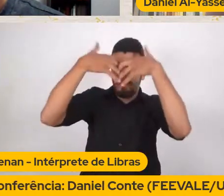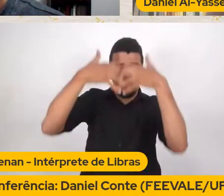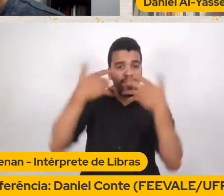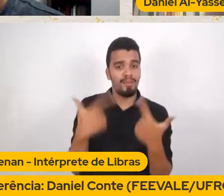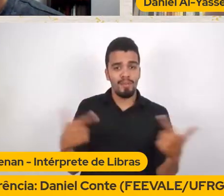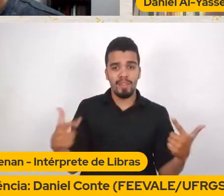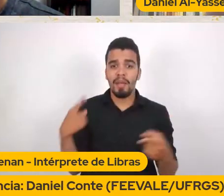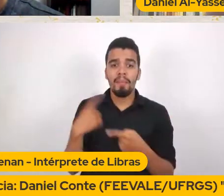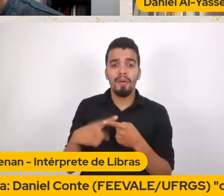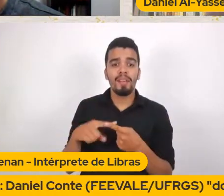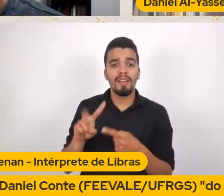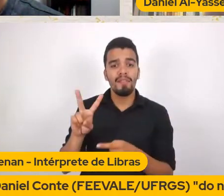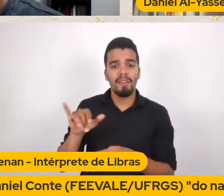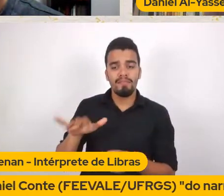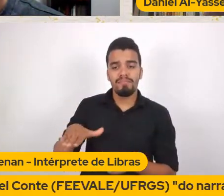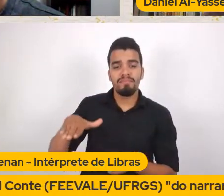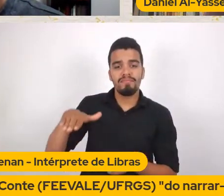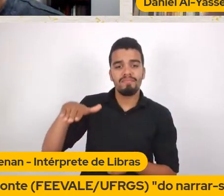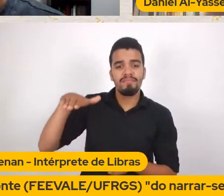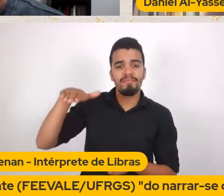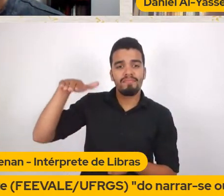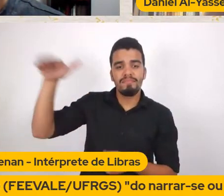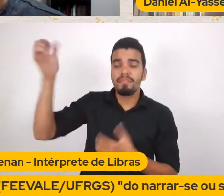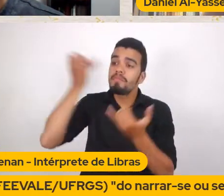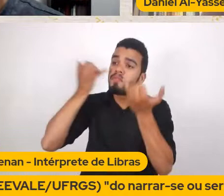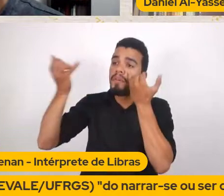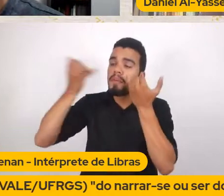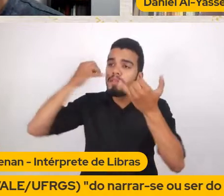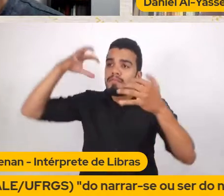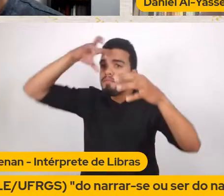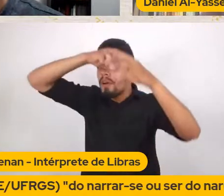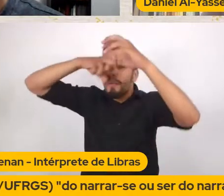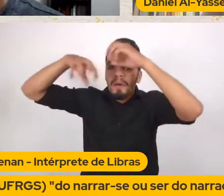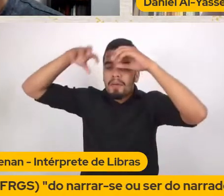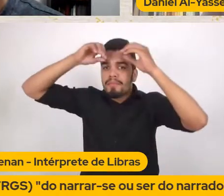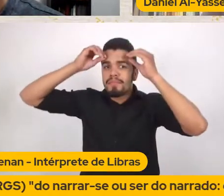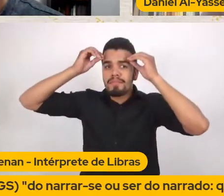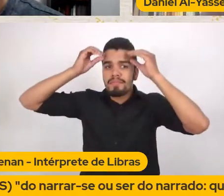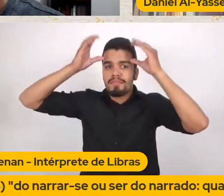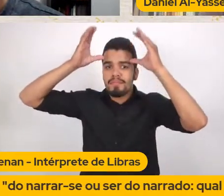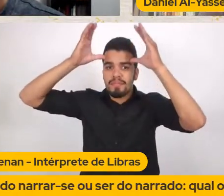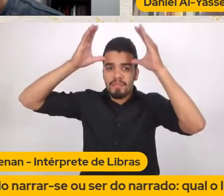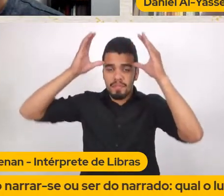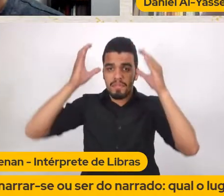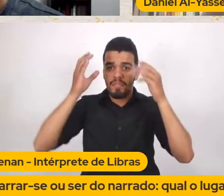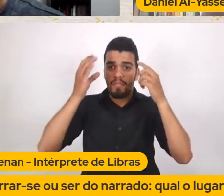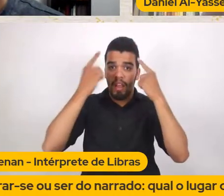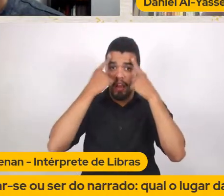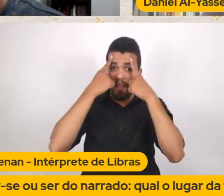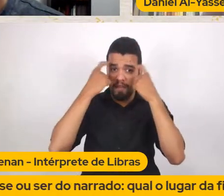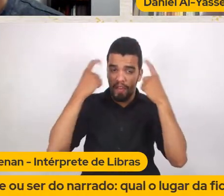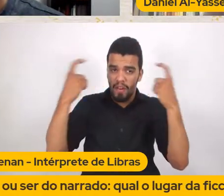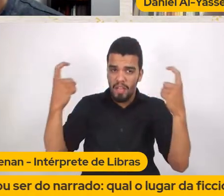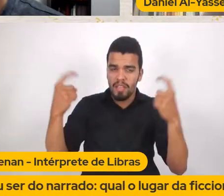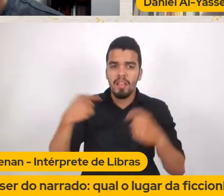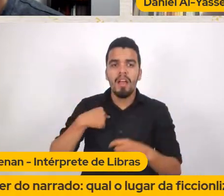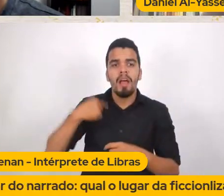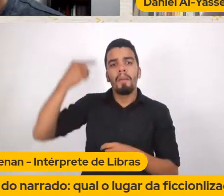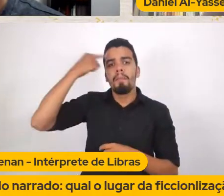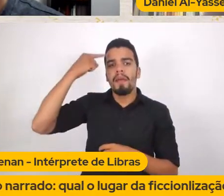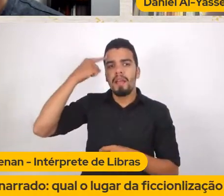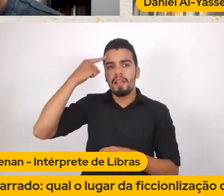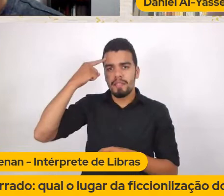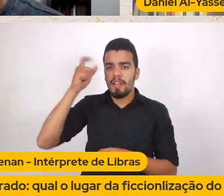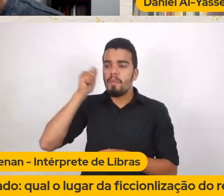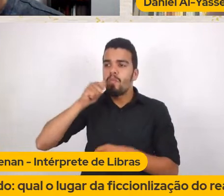Achando Da resolutividade Do mundo Na violência E que mulher É um corpo Para explorar É um corpo Uma